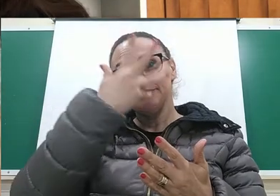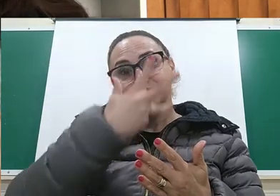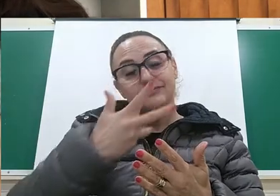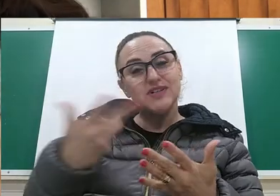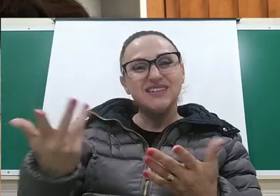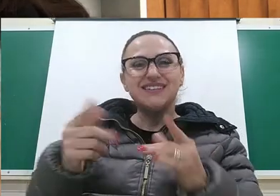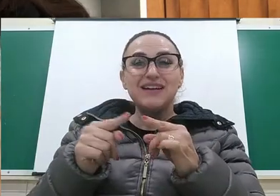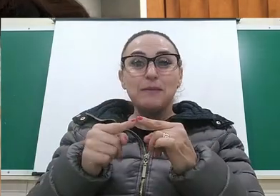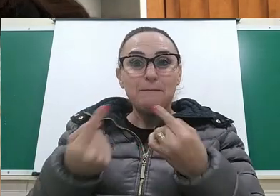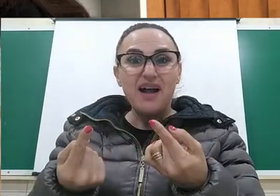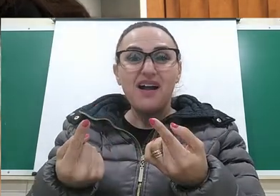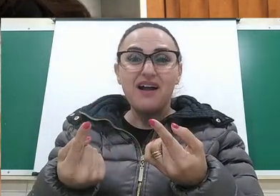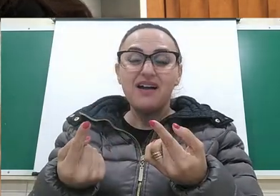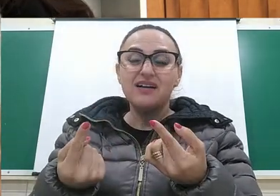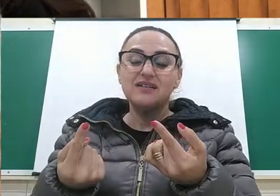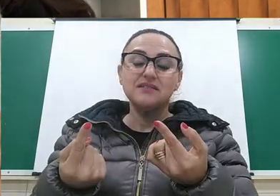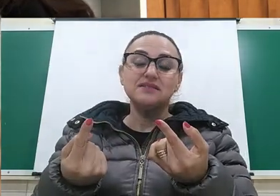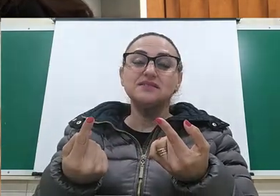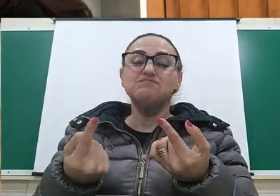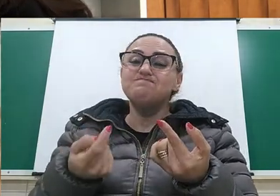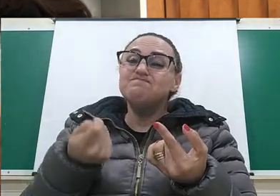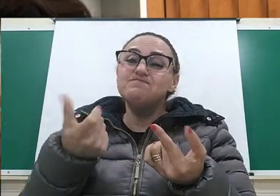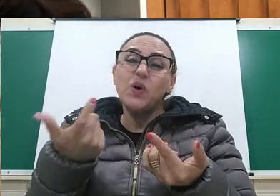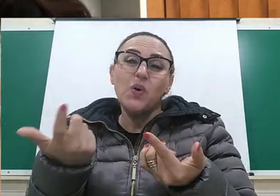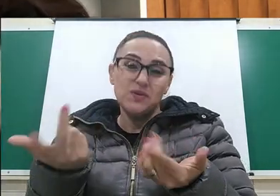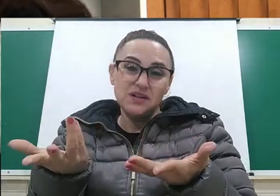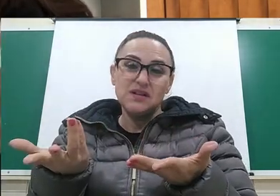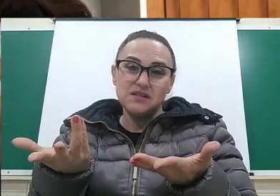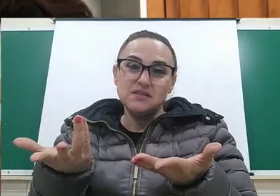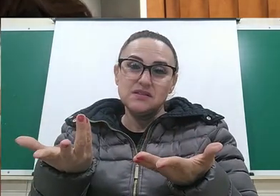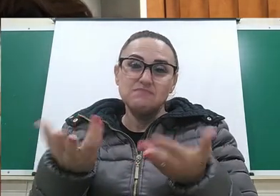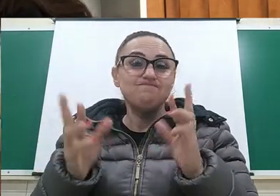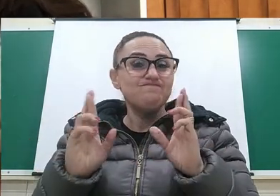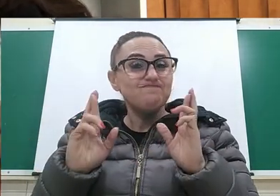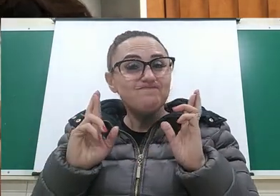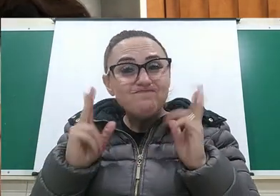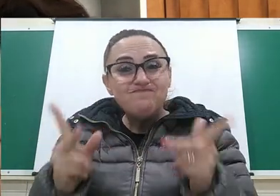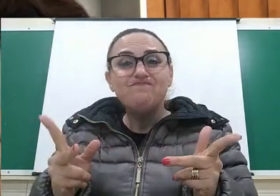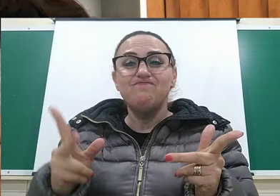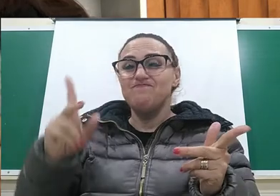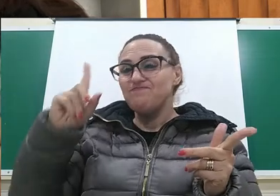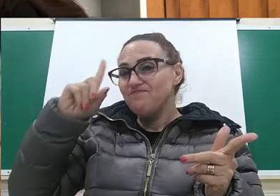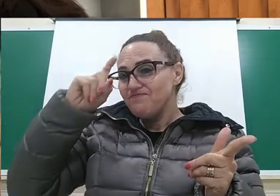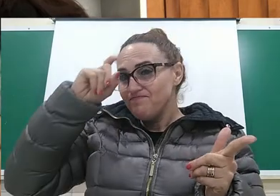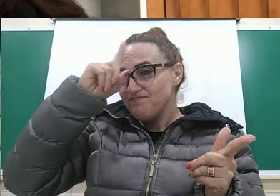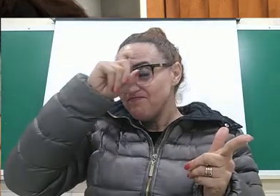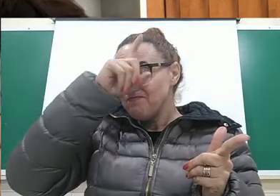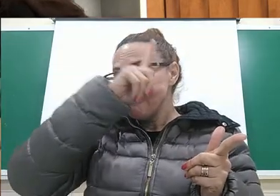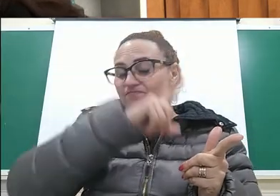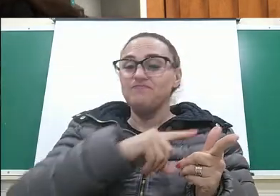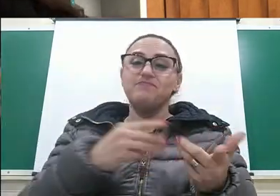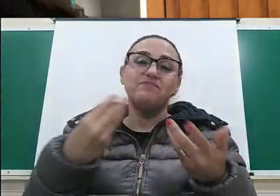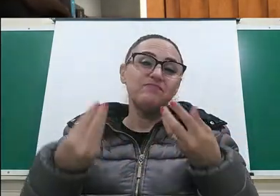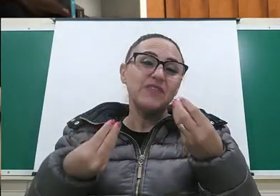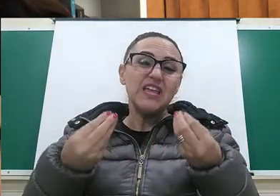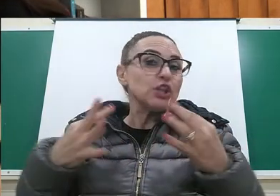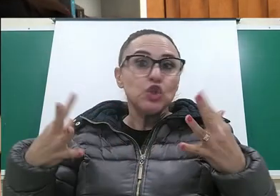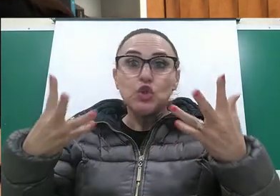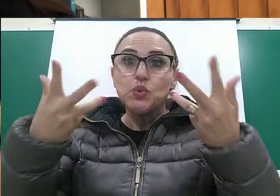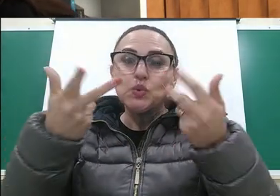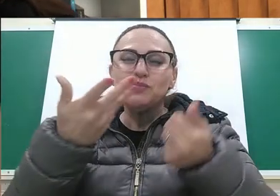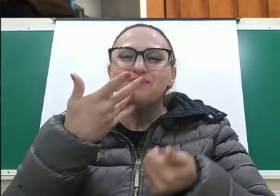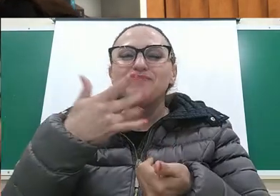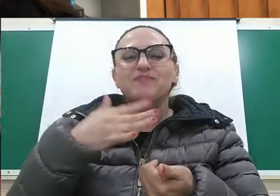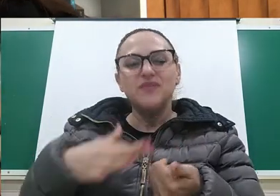nós sabemos que são histórias difíceis, histórias que não deveriam acontecer, né? Que todas as crianças